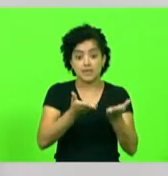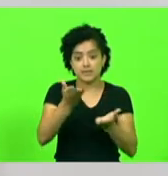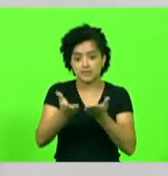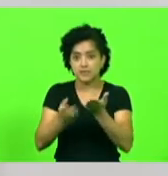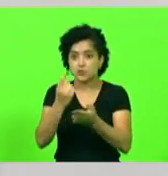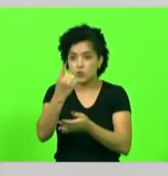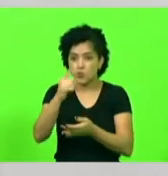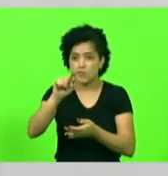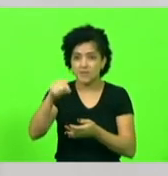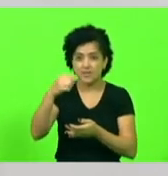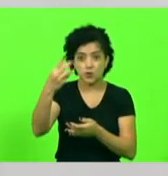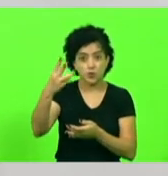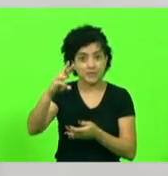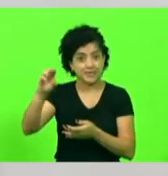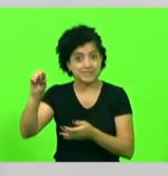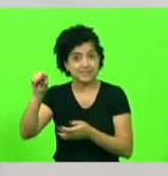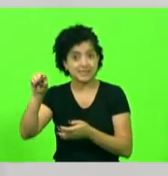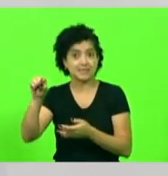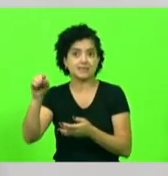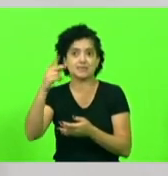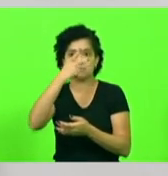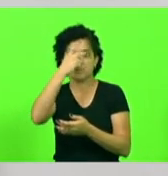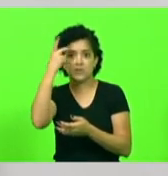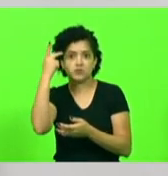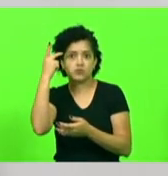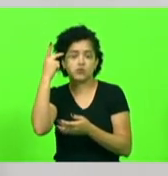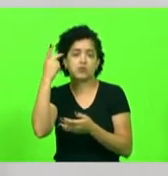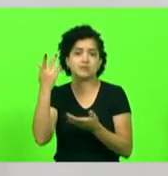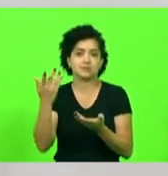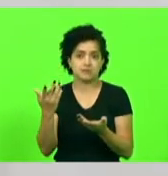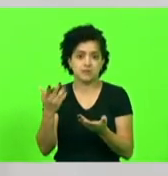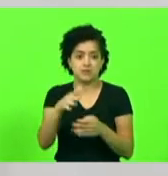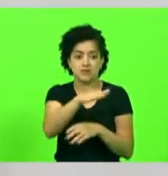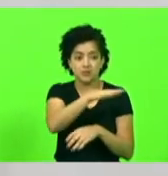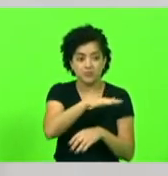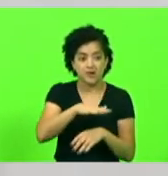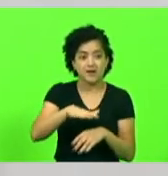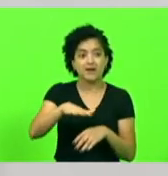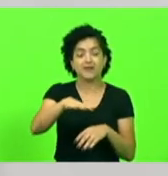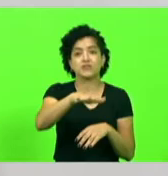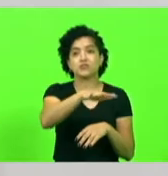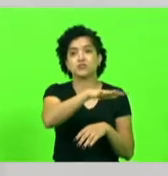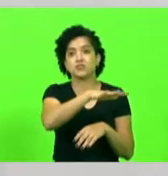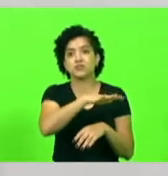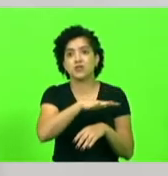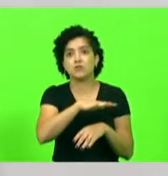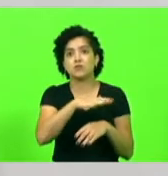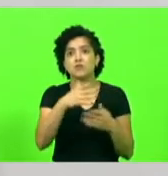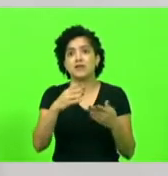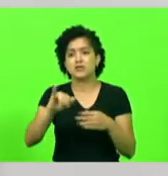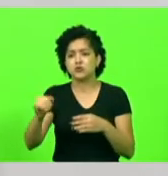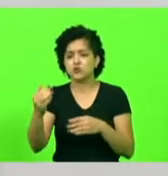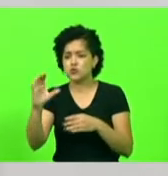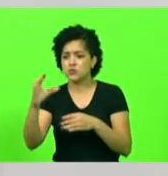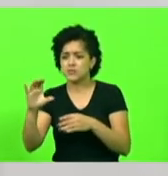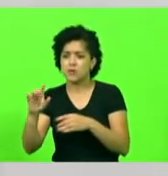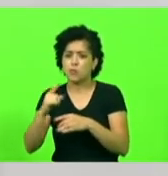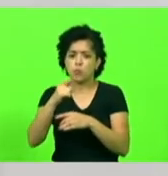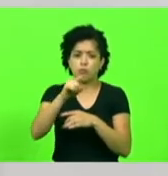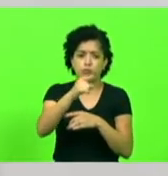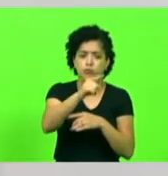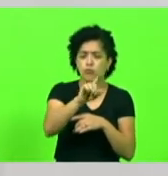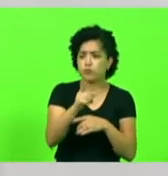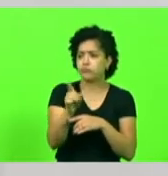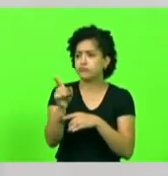milhão e 300 mil pessoas. Numa região que as pessoas saíam de Joaçaba, Lacerdópolis,